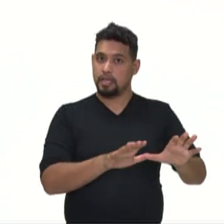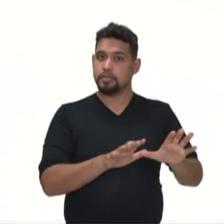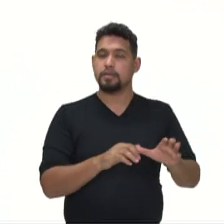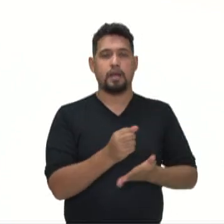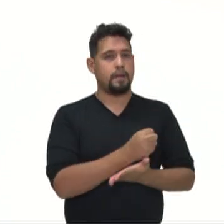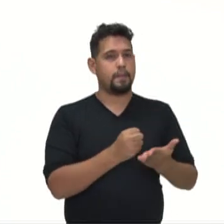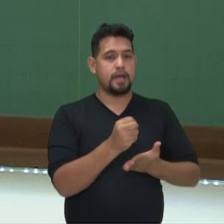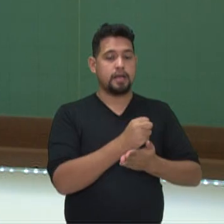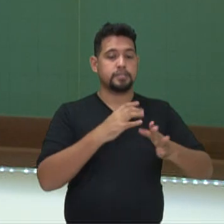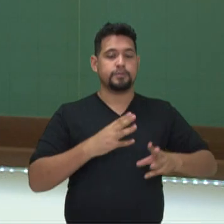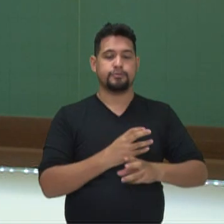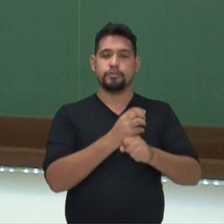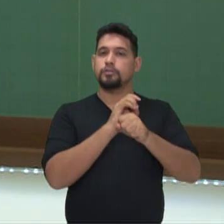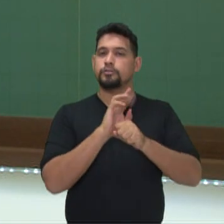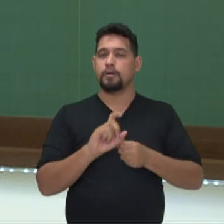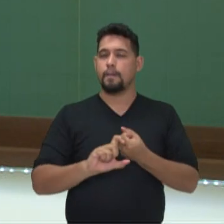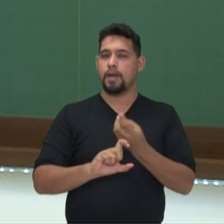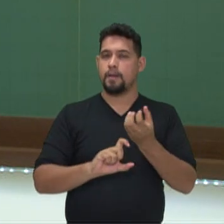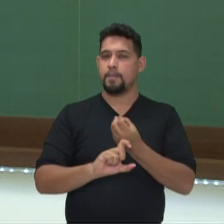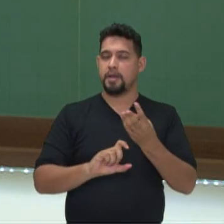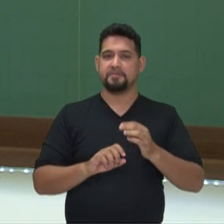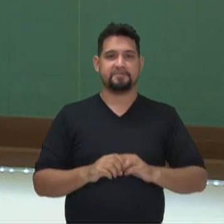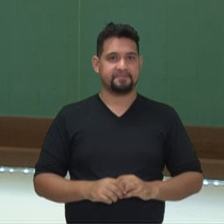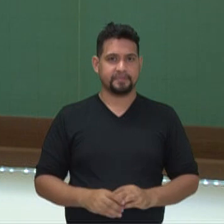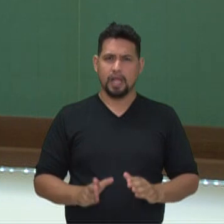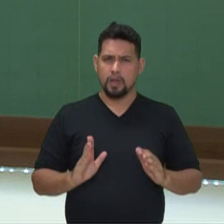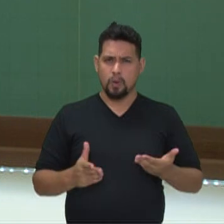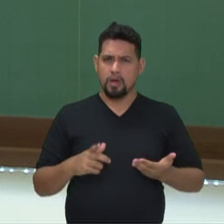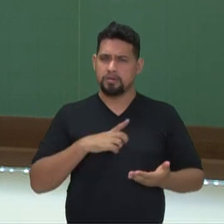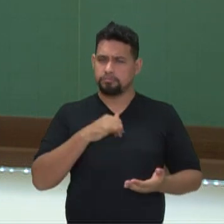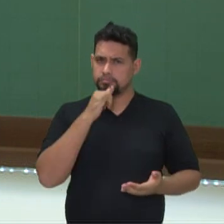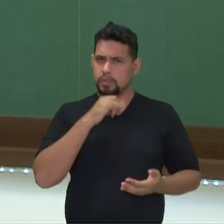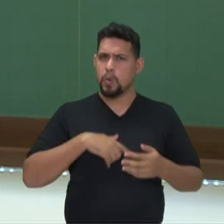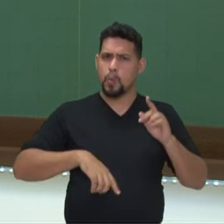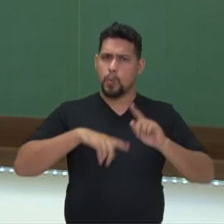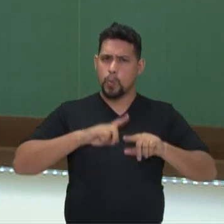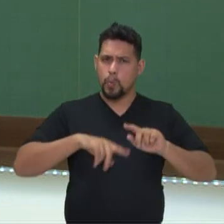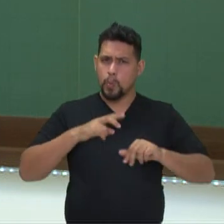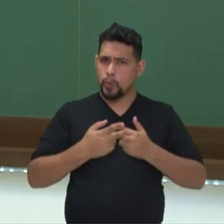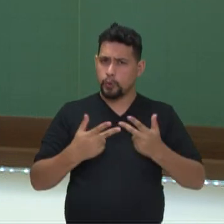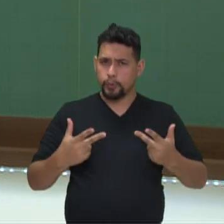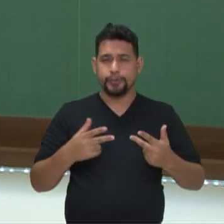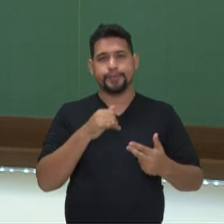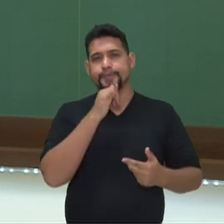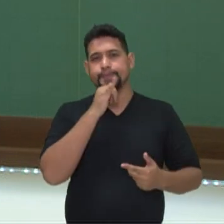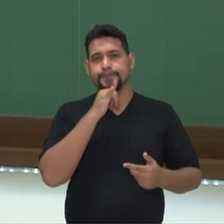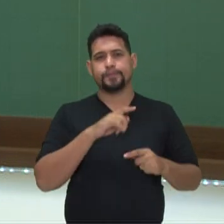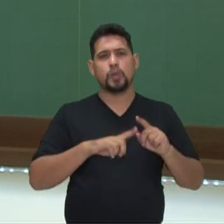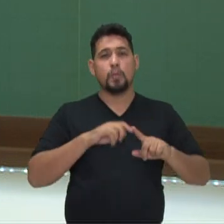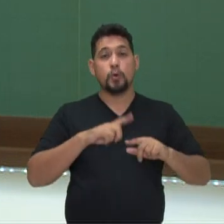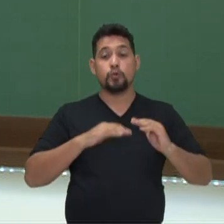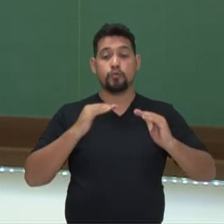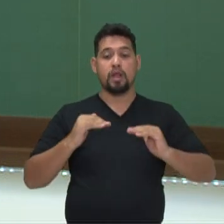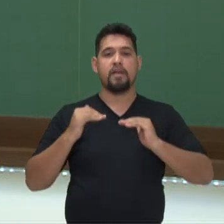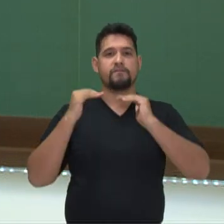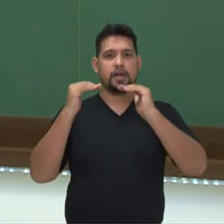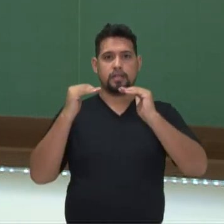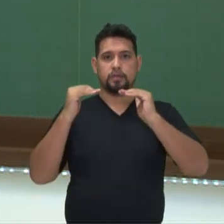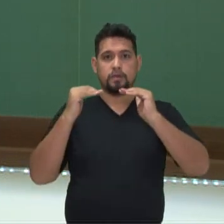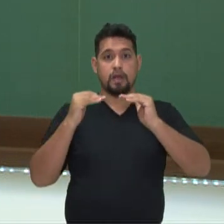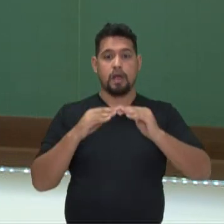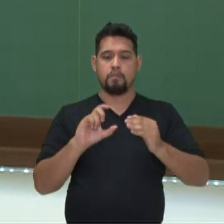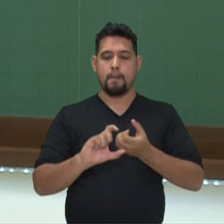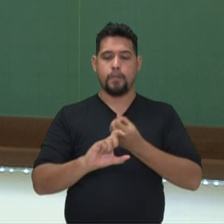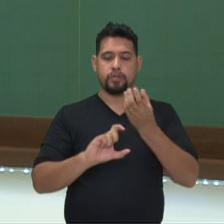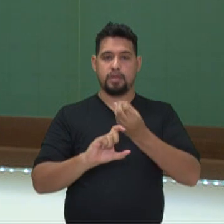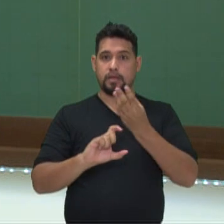multiplicamos os expoentes. E aqui quando nós temos um produto, um produto elevado a uma potência,